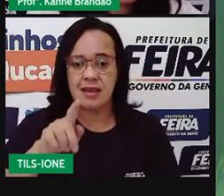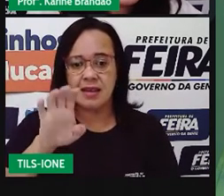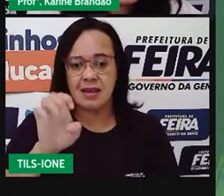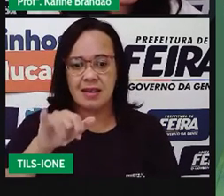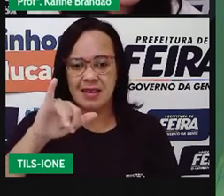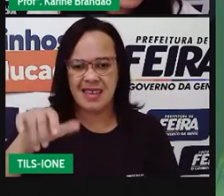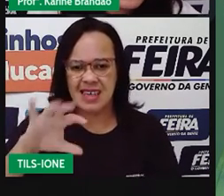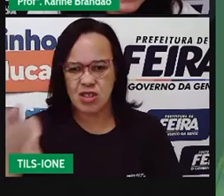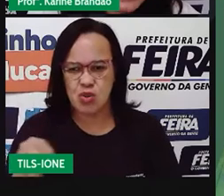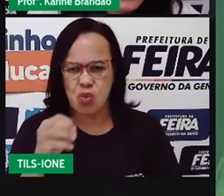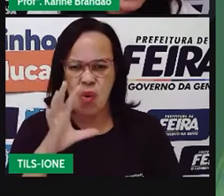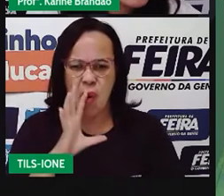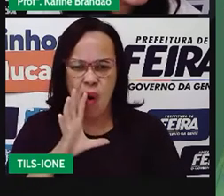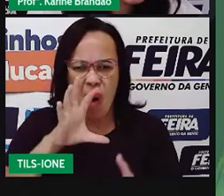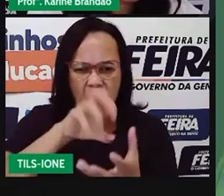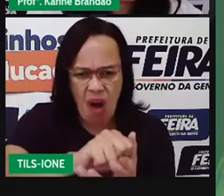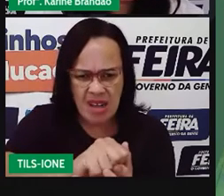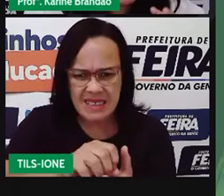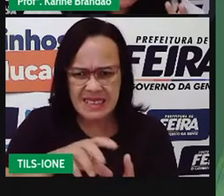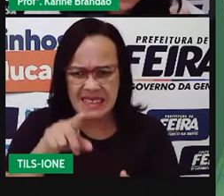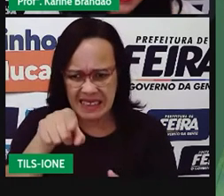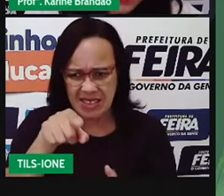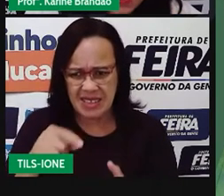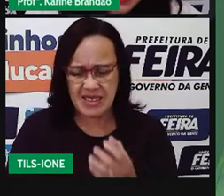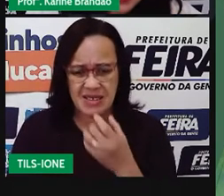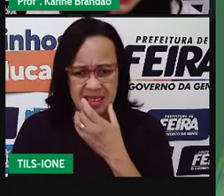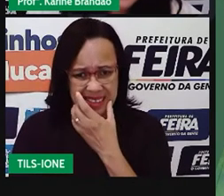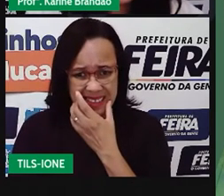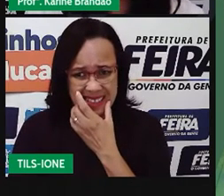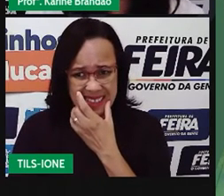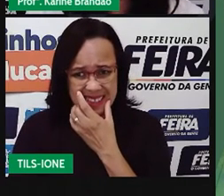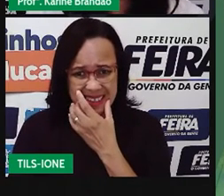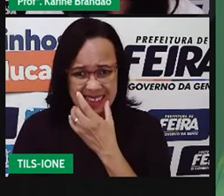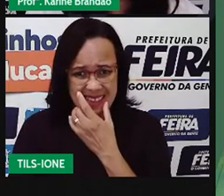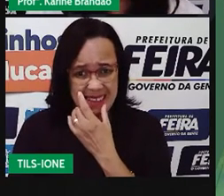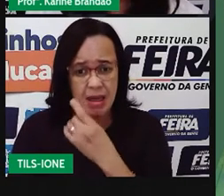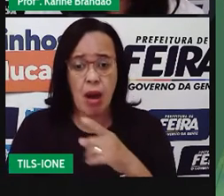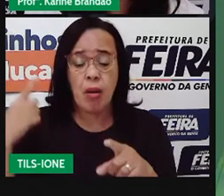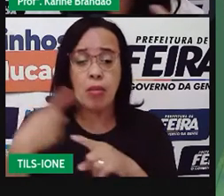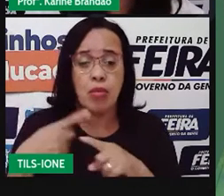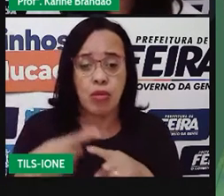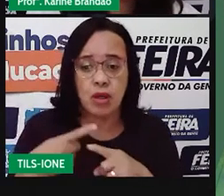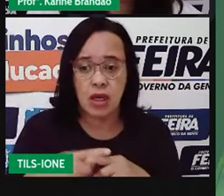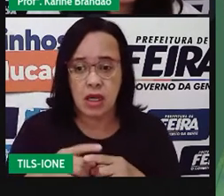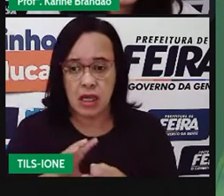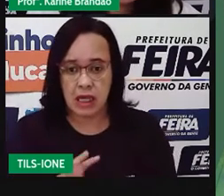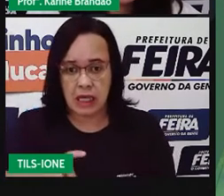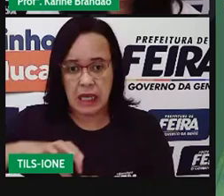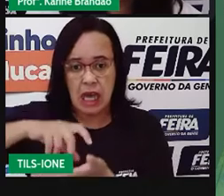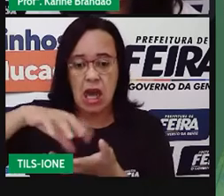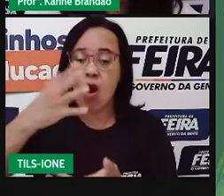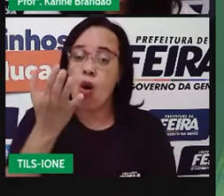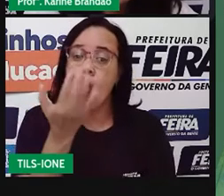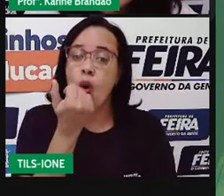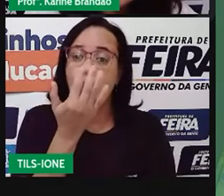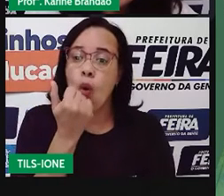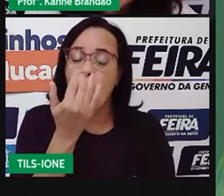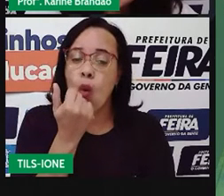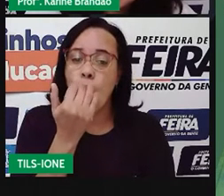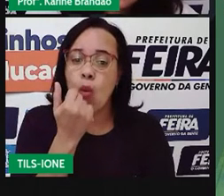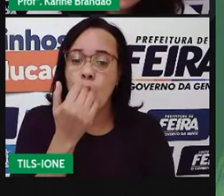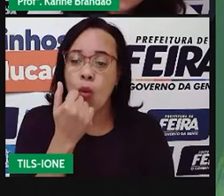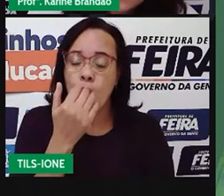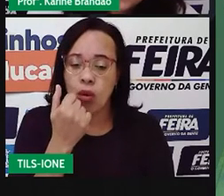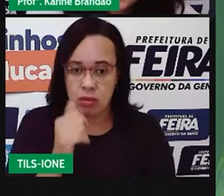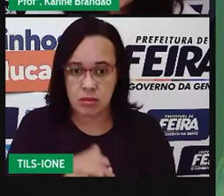Engloba ele. Por quê? O que aconteceu aqui? Vai matar e se alimentar de outro ser vivo. Que tipo de relação